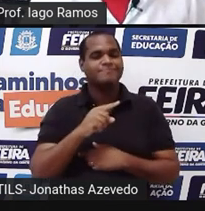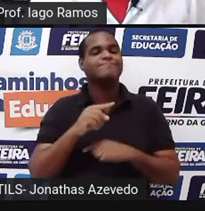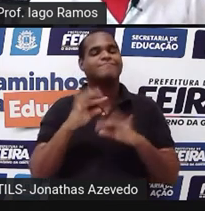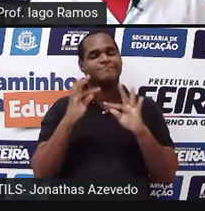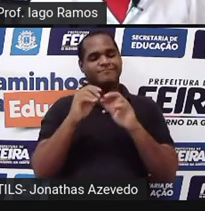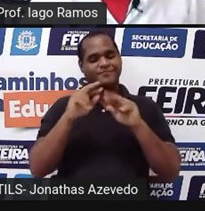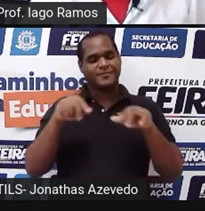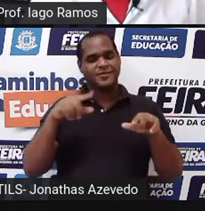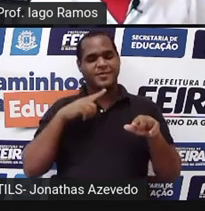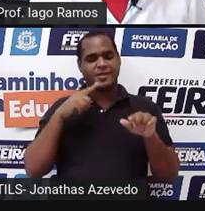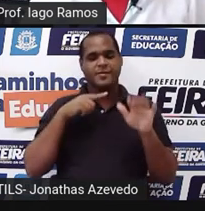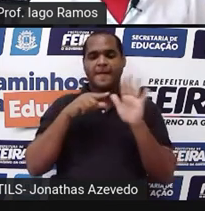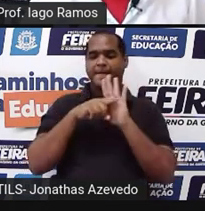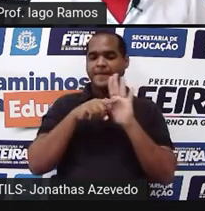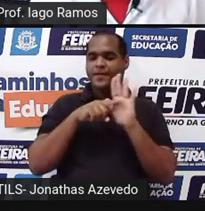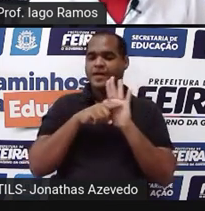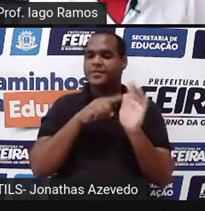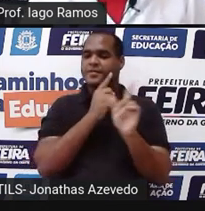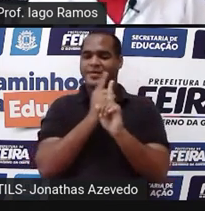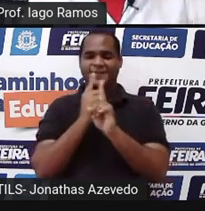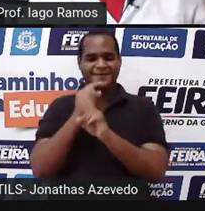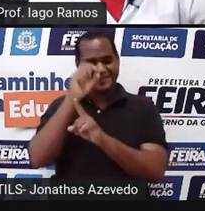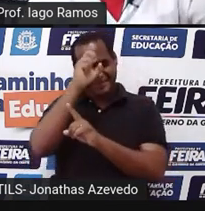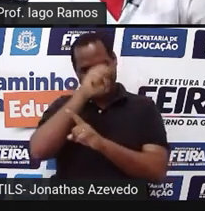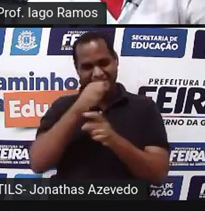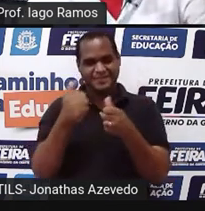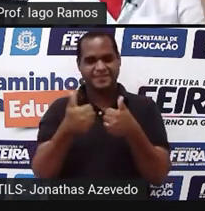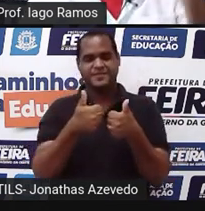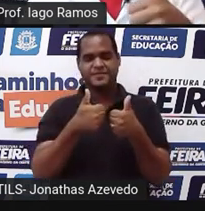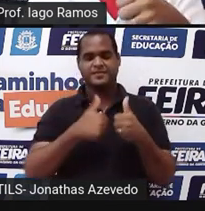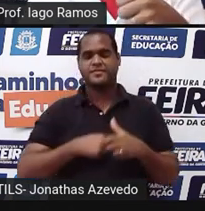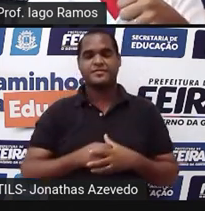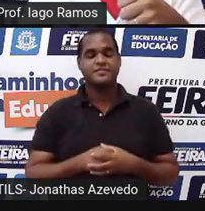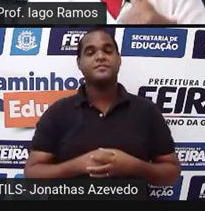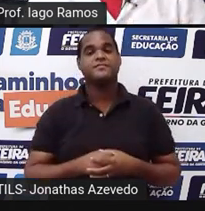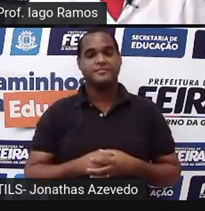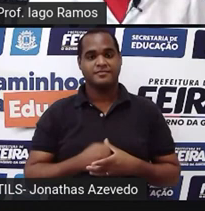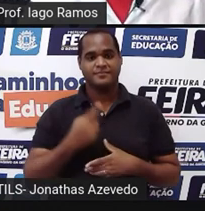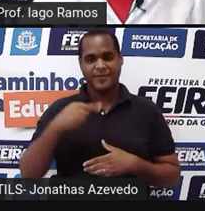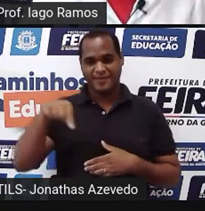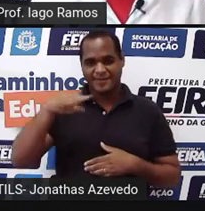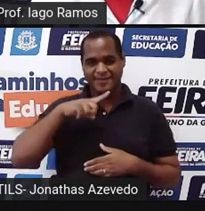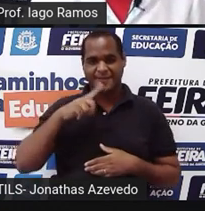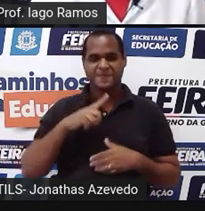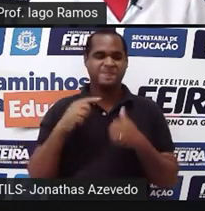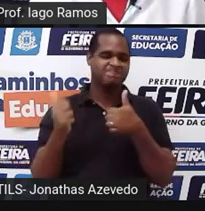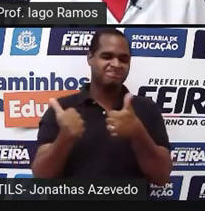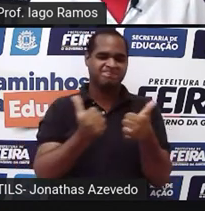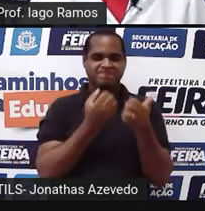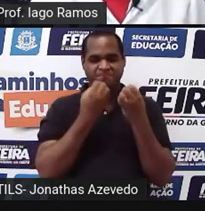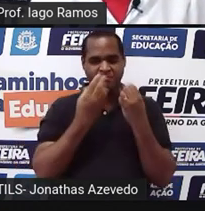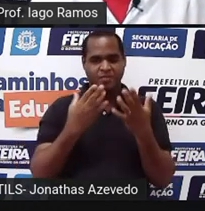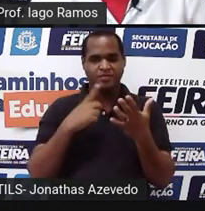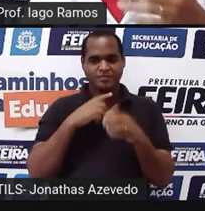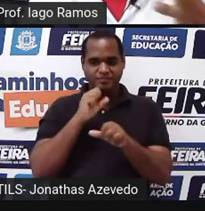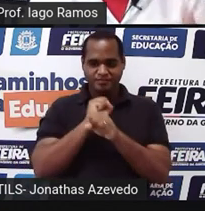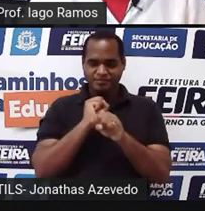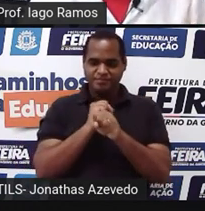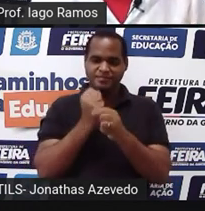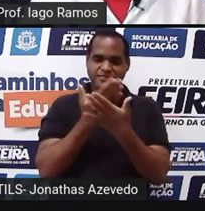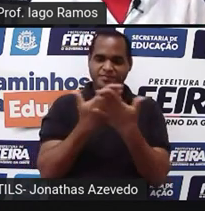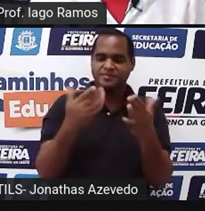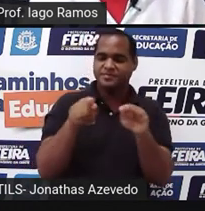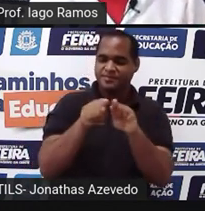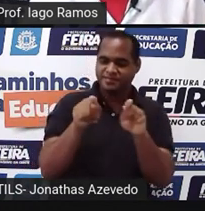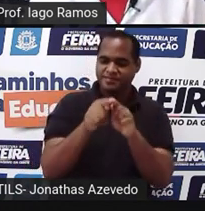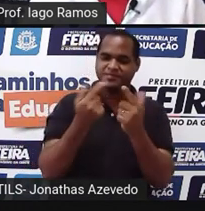fazendo uma avaliação da sua aprendizagem tá bom? a gente aqui curtiu bastante esperamos que você também mas